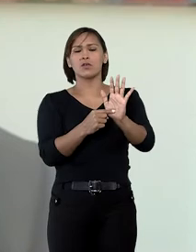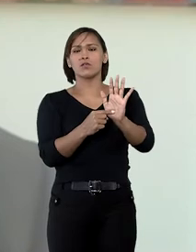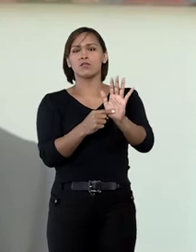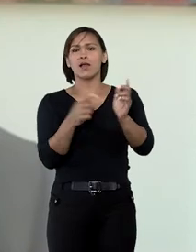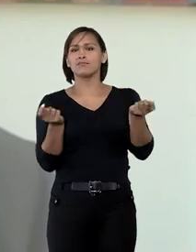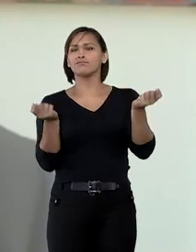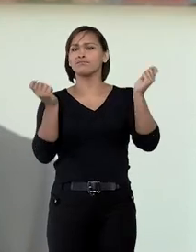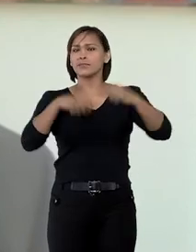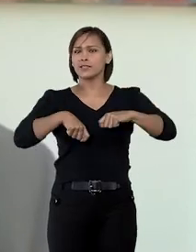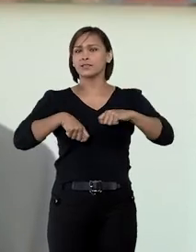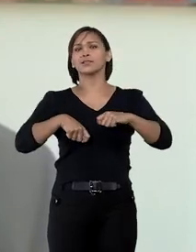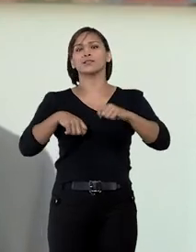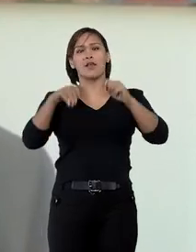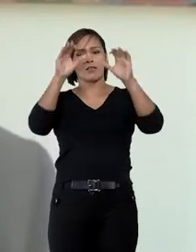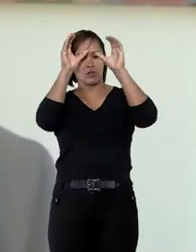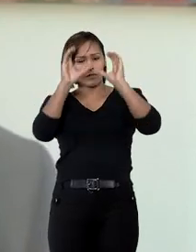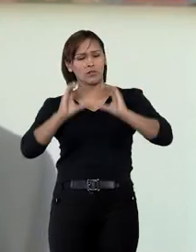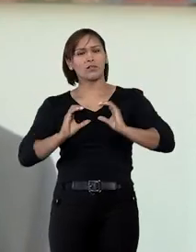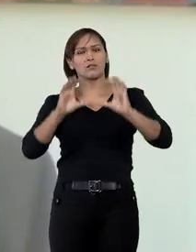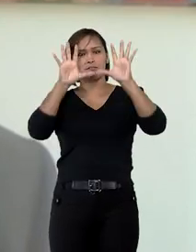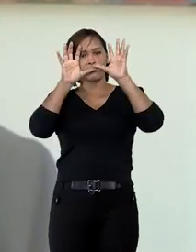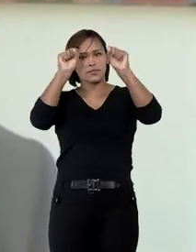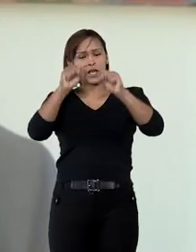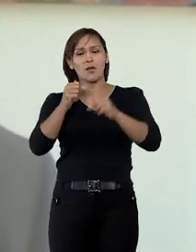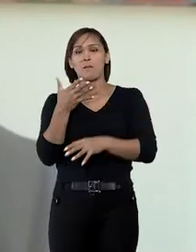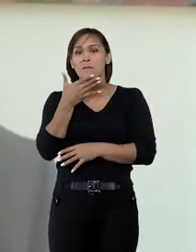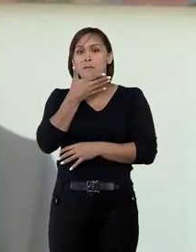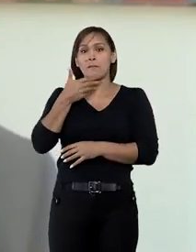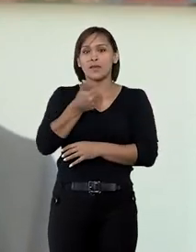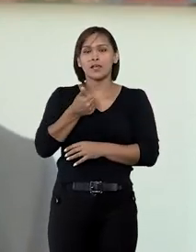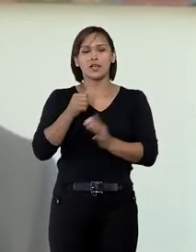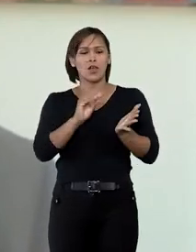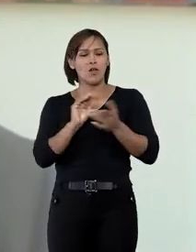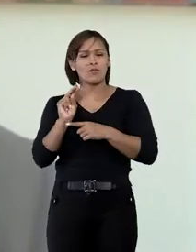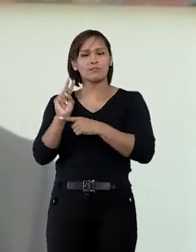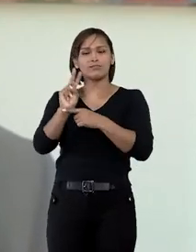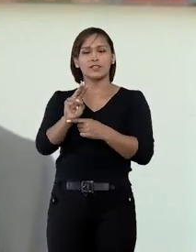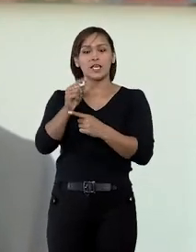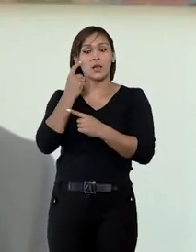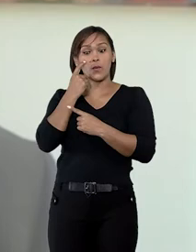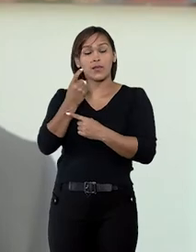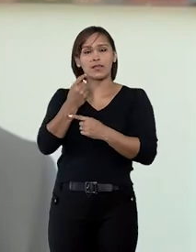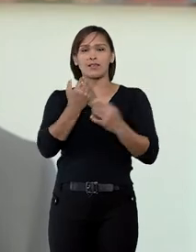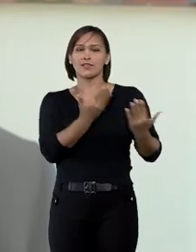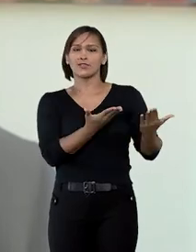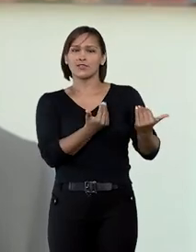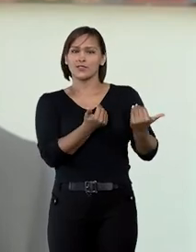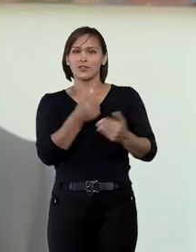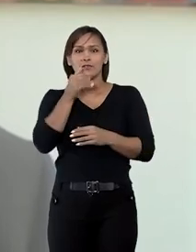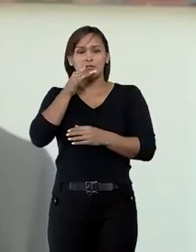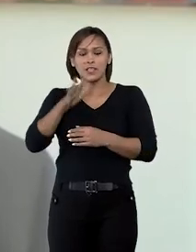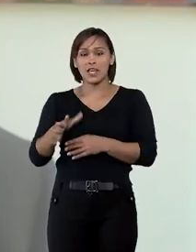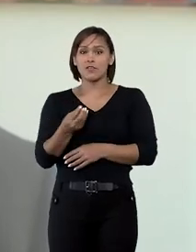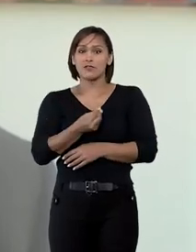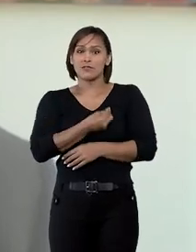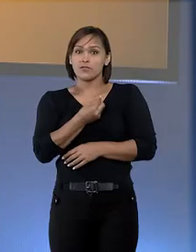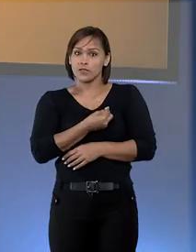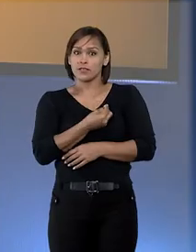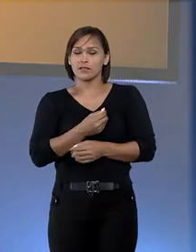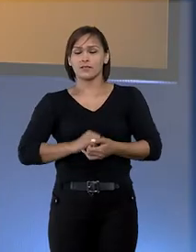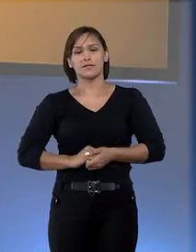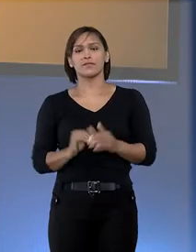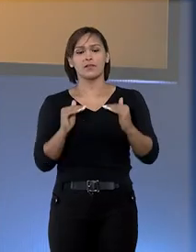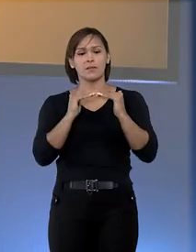capacidade do Tribunal da Cidadania de atender o melhor interesse de uma criança. Nós estamos falando de vida.